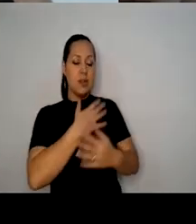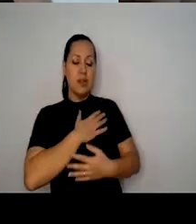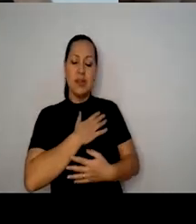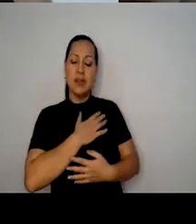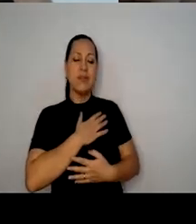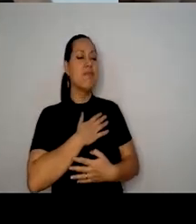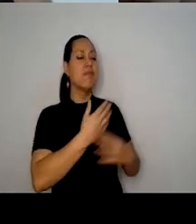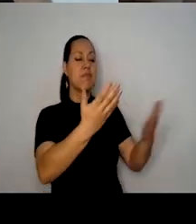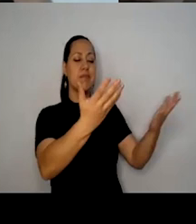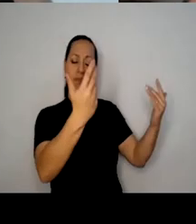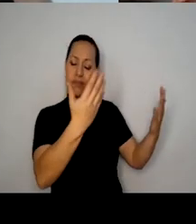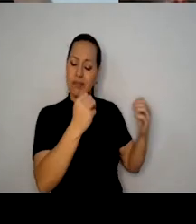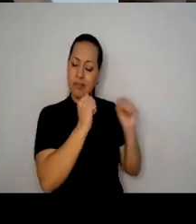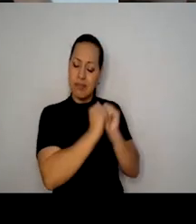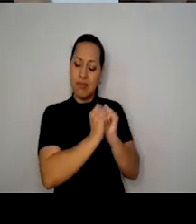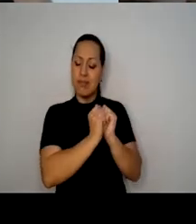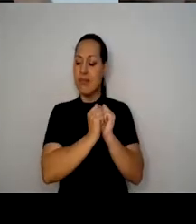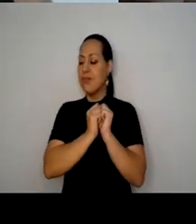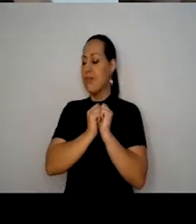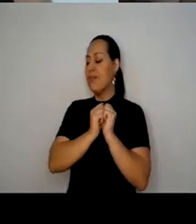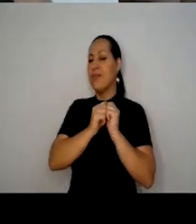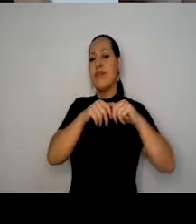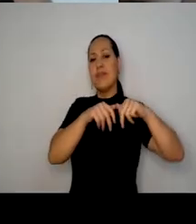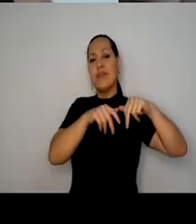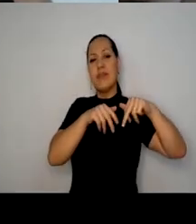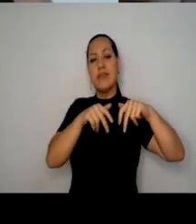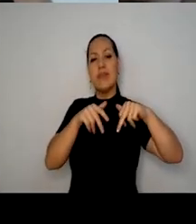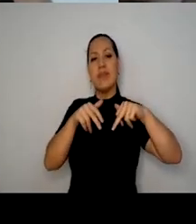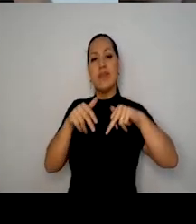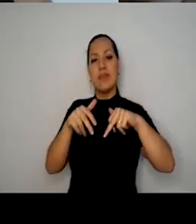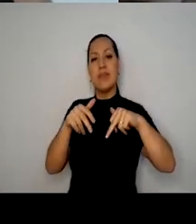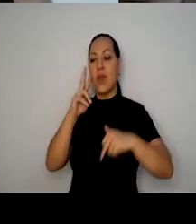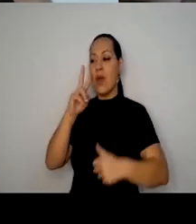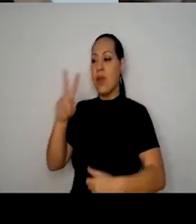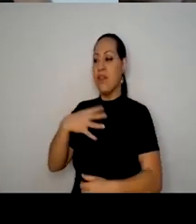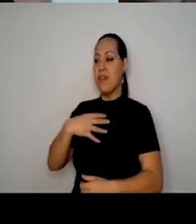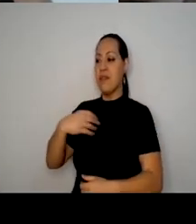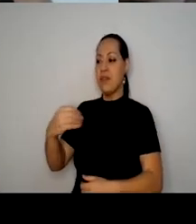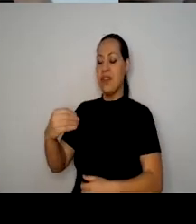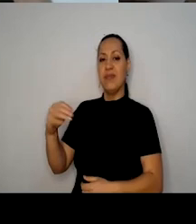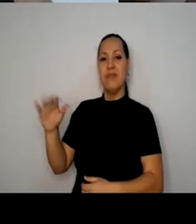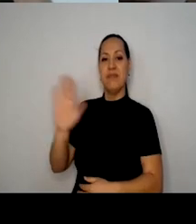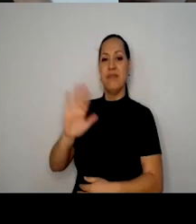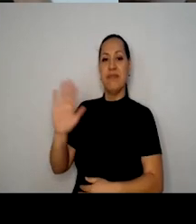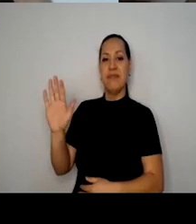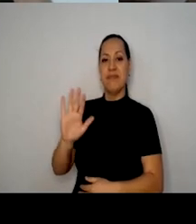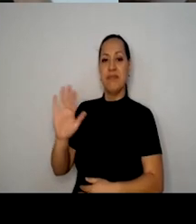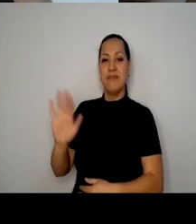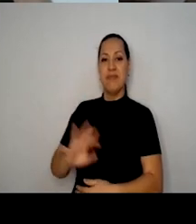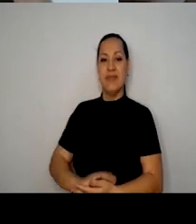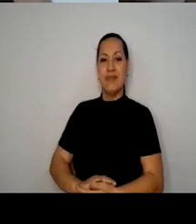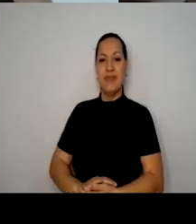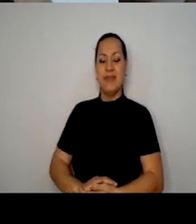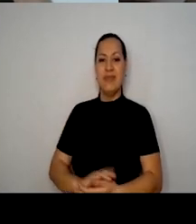entrar e junto com ele se despedir do filho que estava partindo. Então, a gente ficou muito